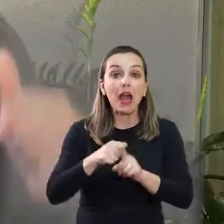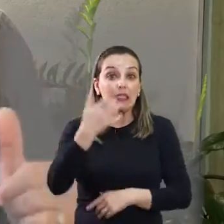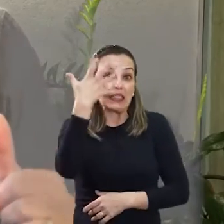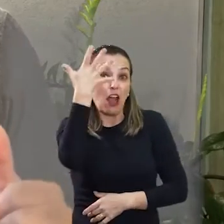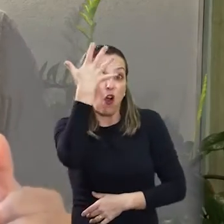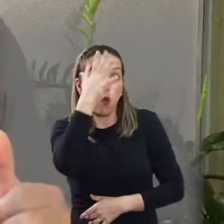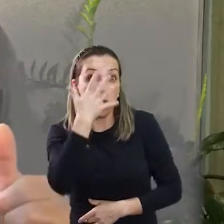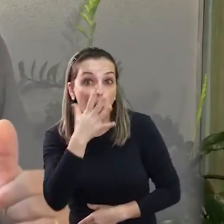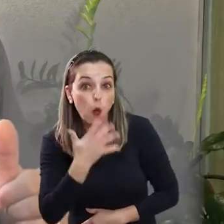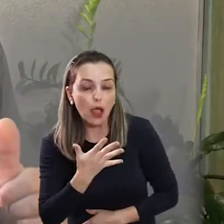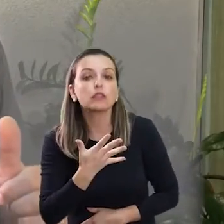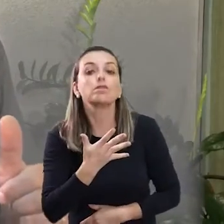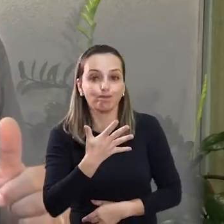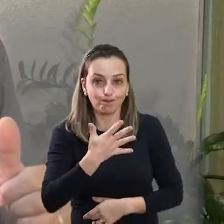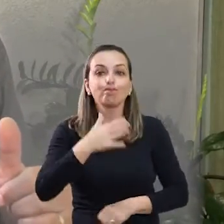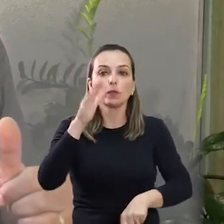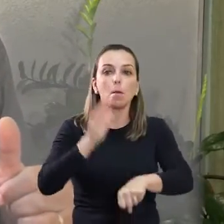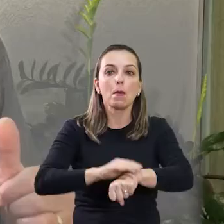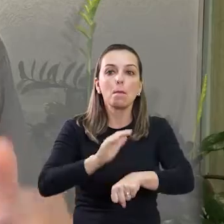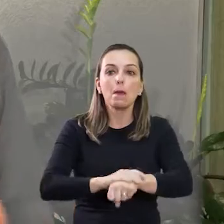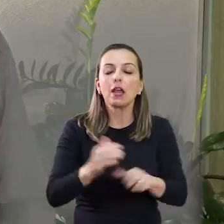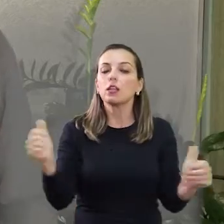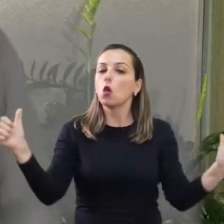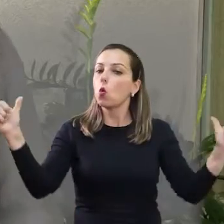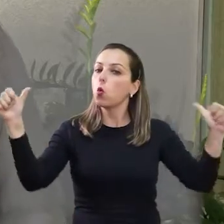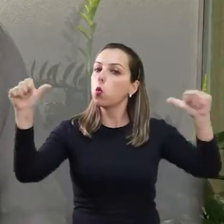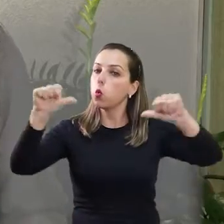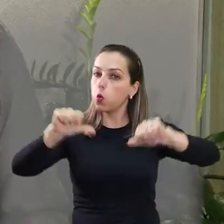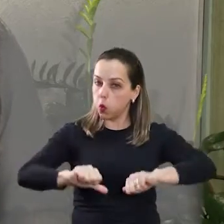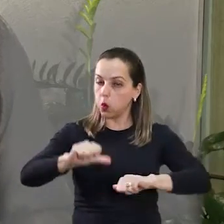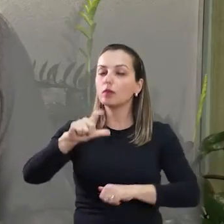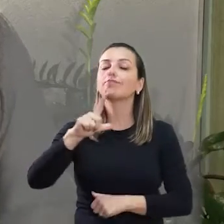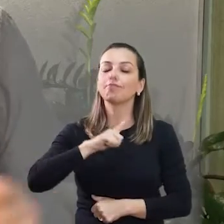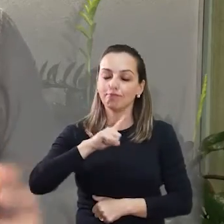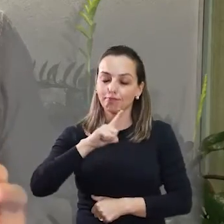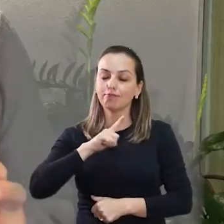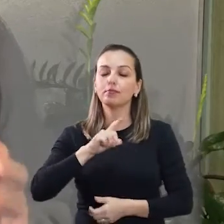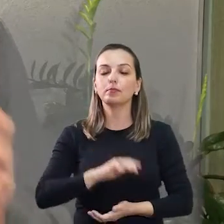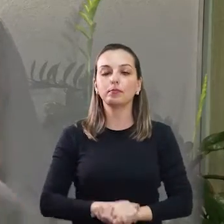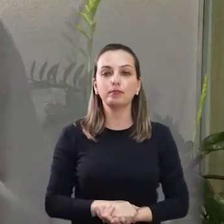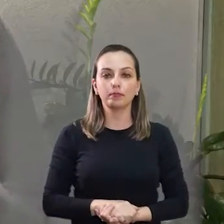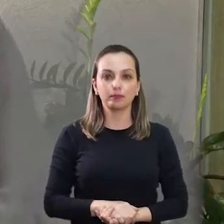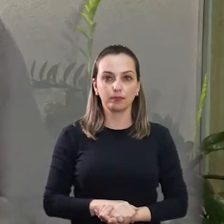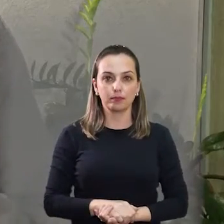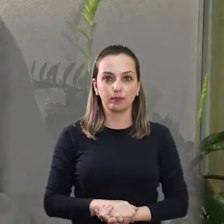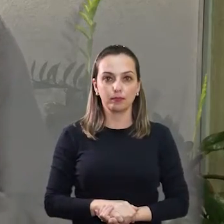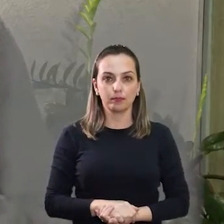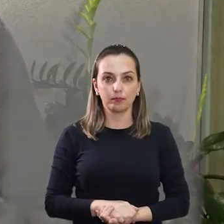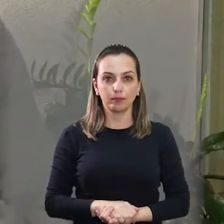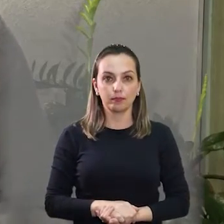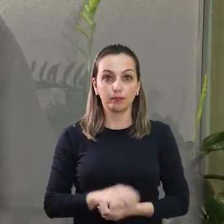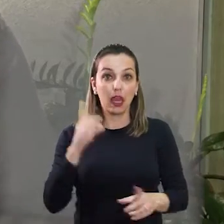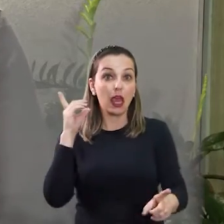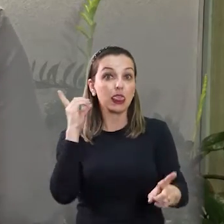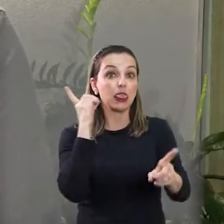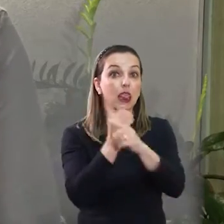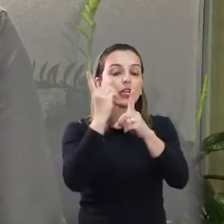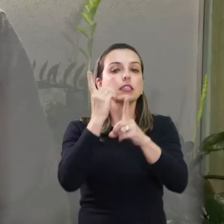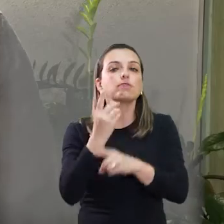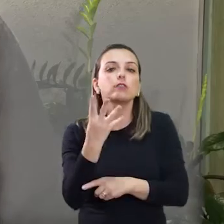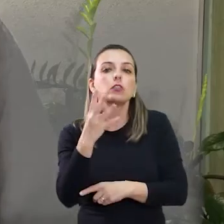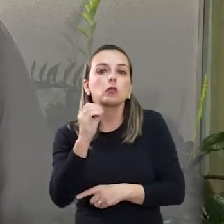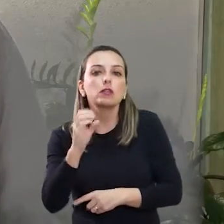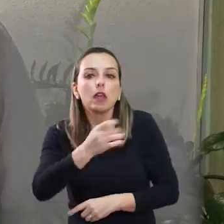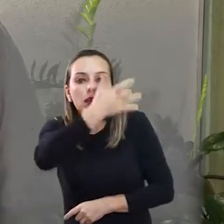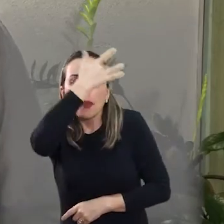até mesmo os números de fevereiro, até então o pior momento da pandemia. São quase 400 pacientes atendidos por